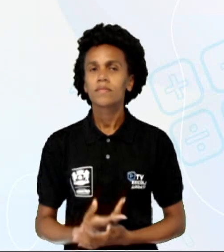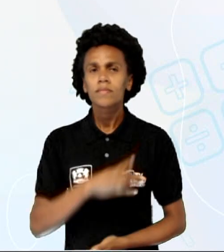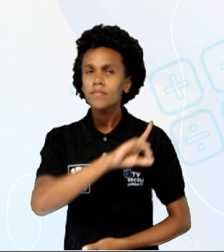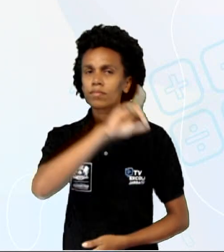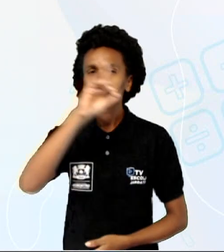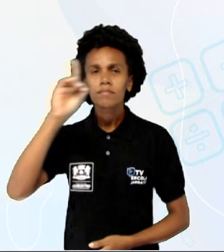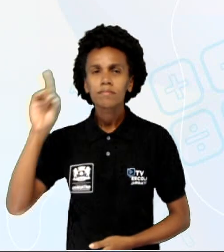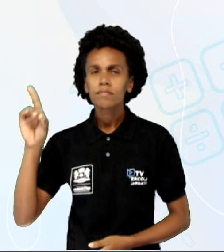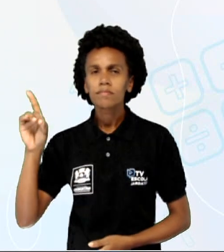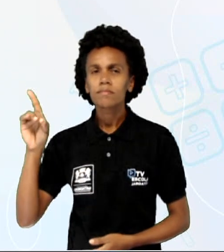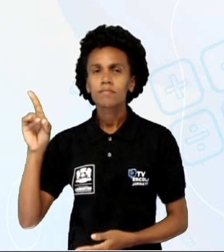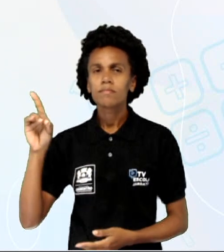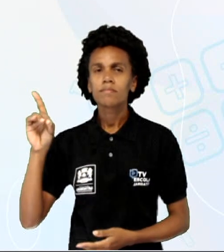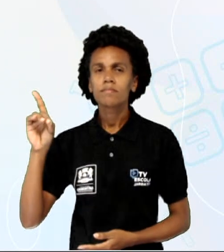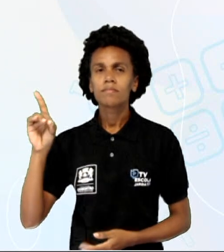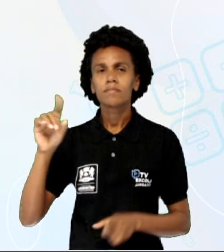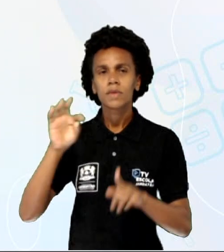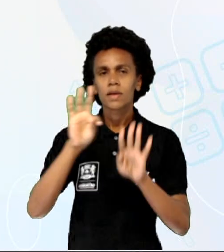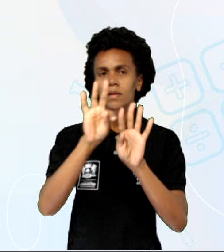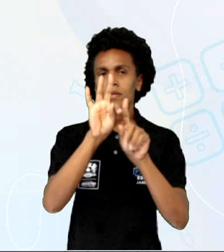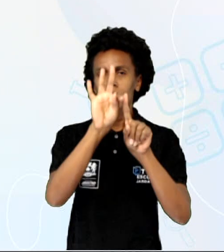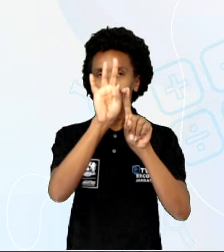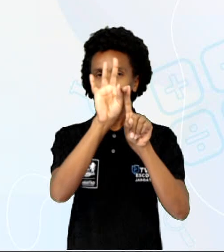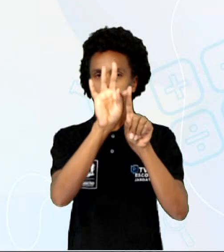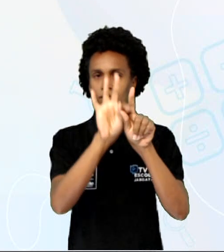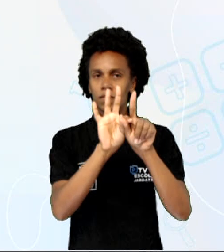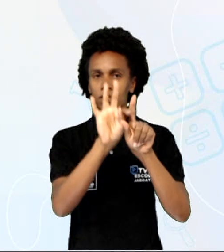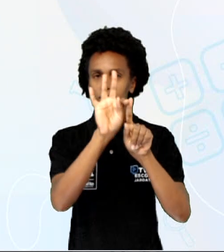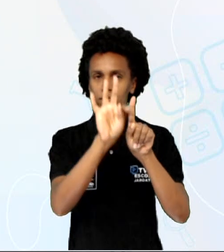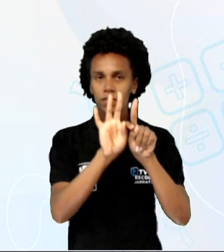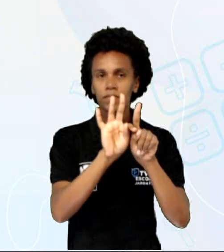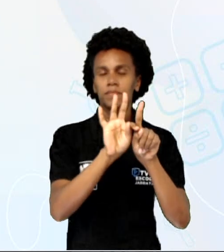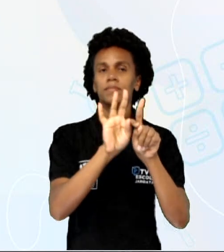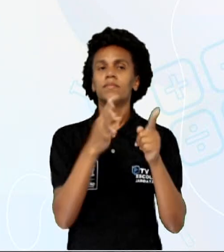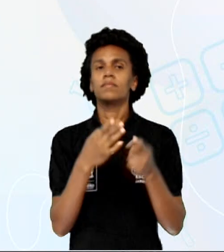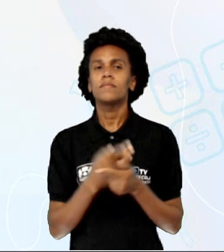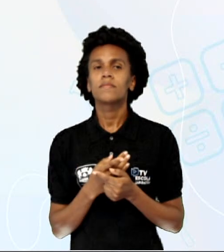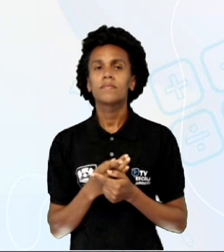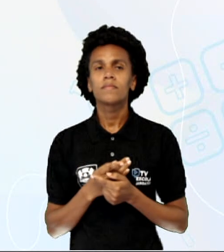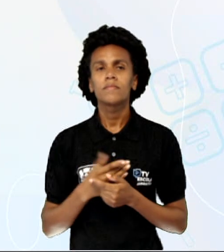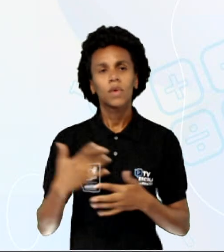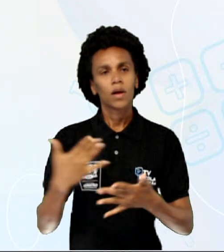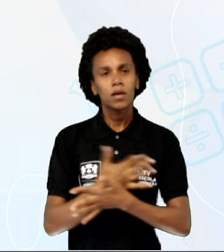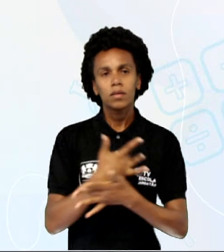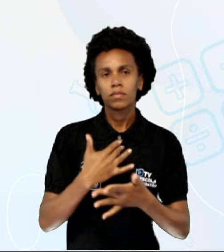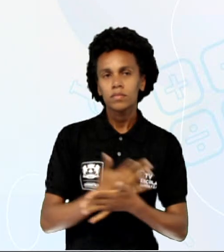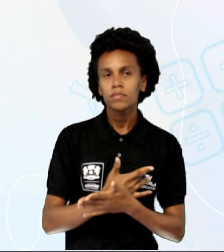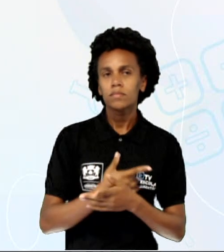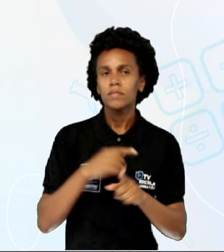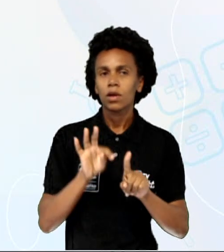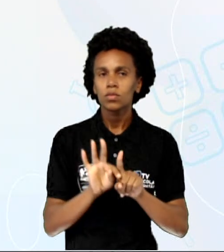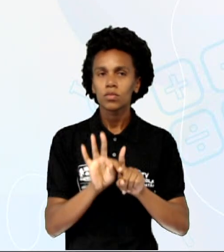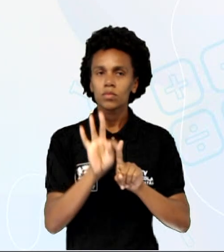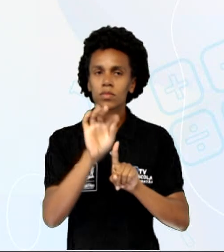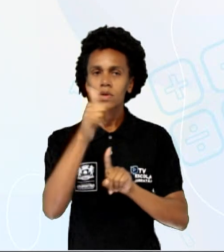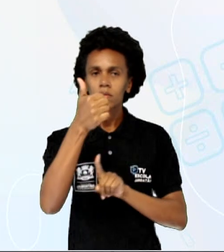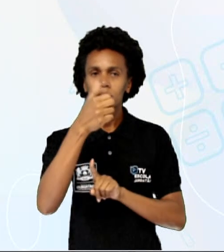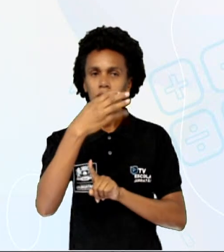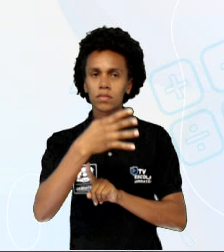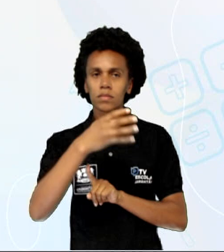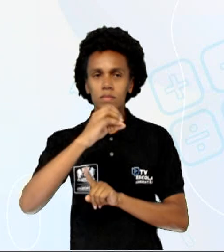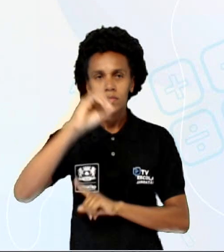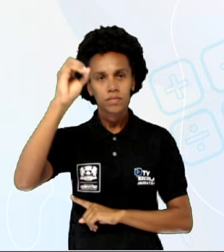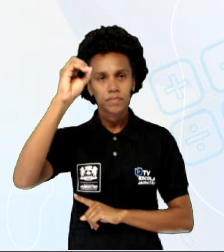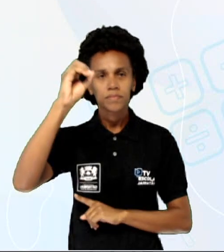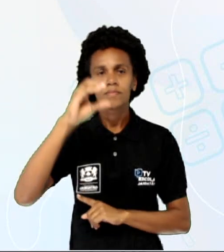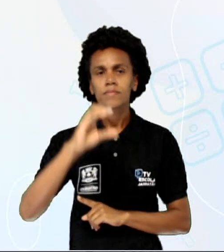a medida de temperatura em uma cidade subiu 14 graus Celsius das 6 às 12 horas e